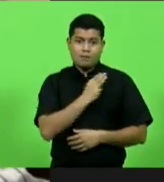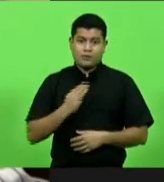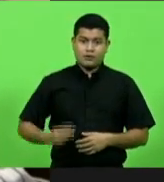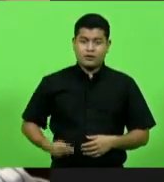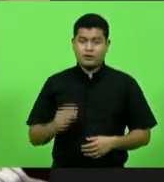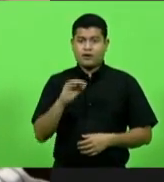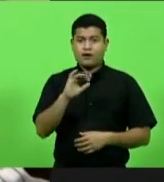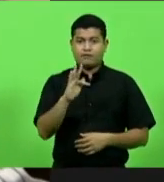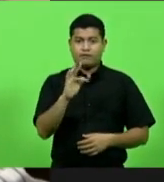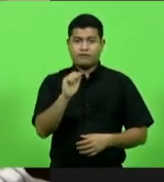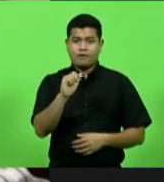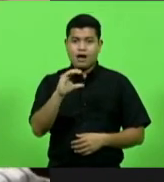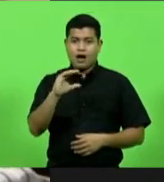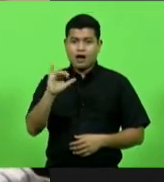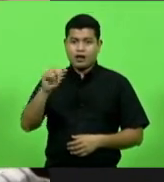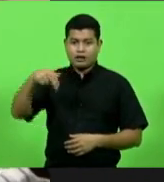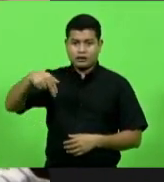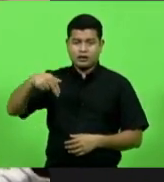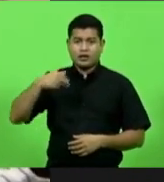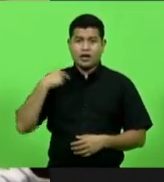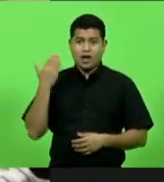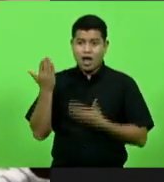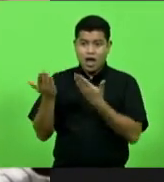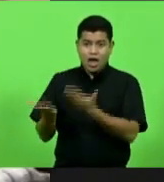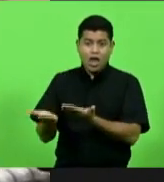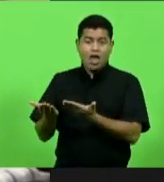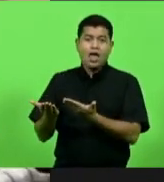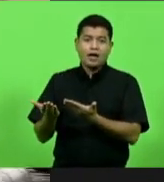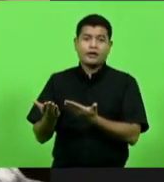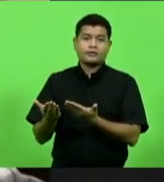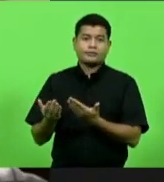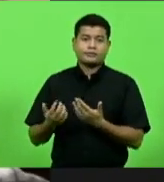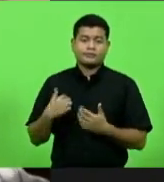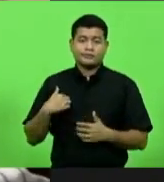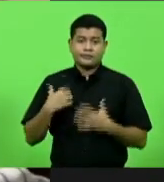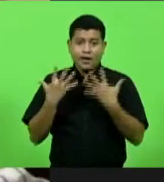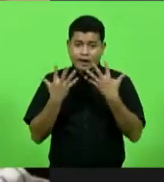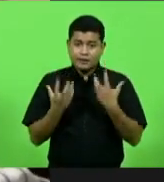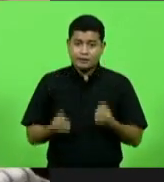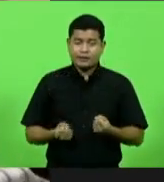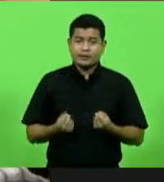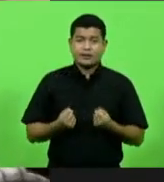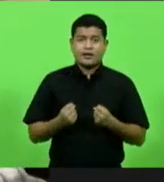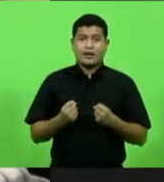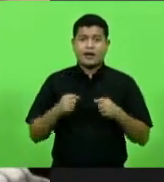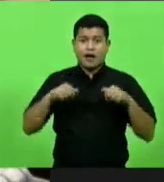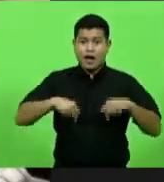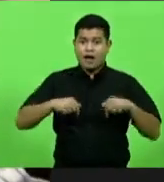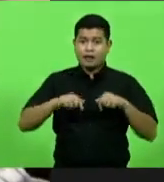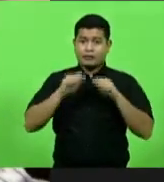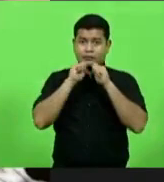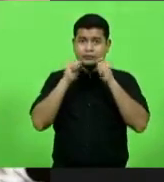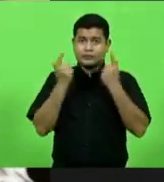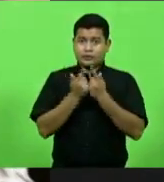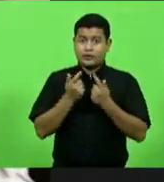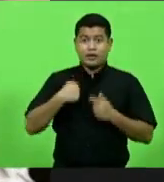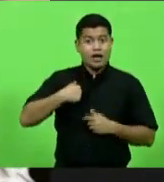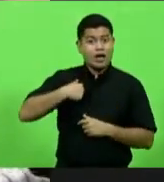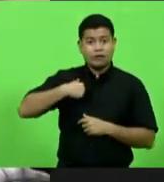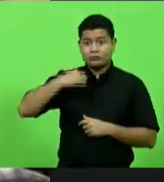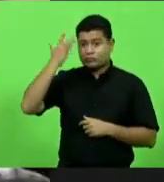referendar as razões da Assembleia Legislativa, que eu desconheço,